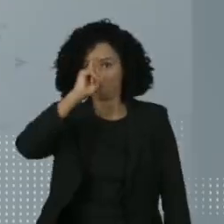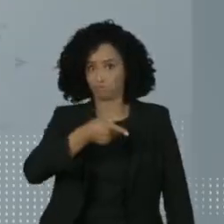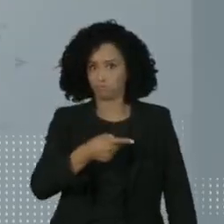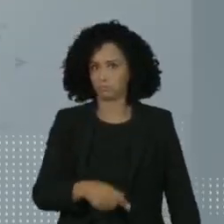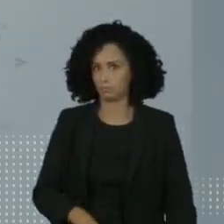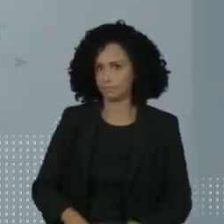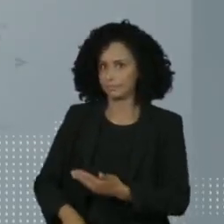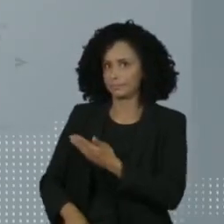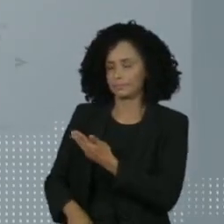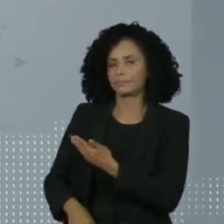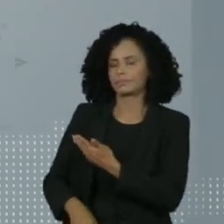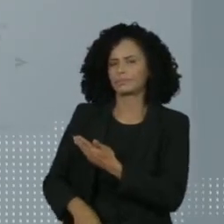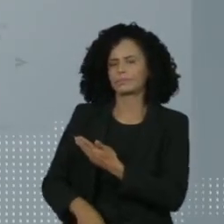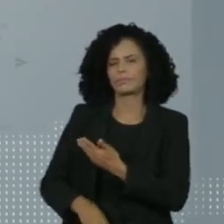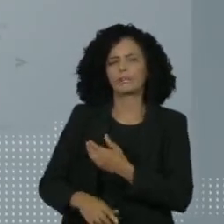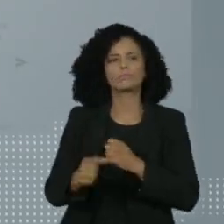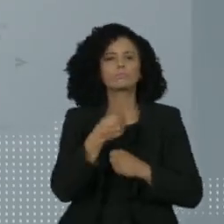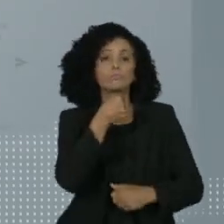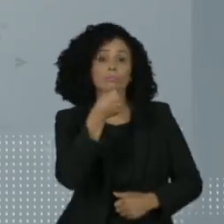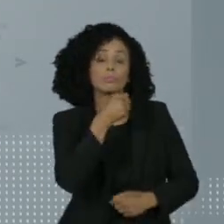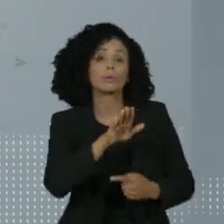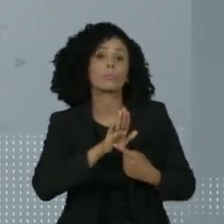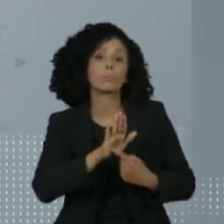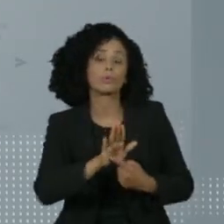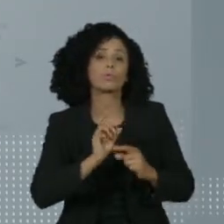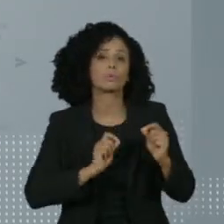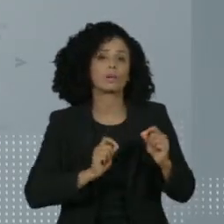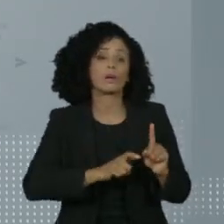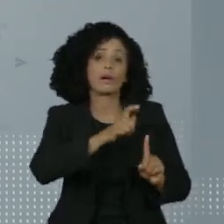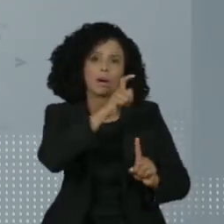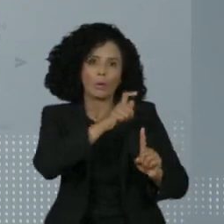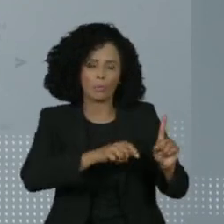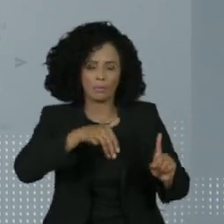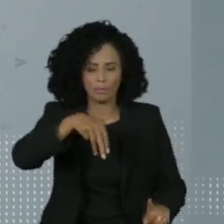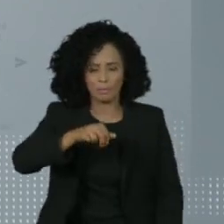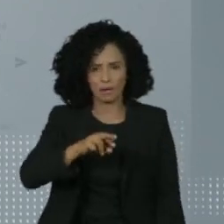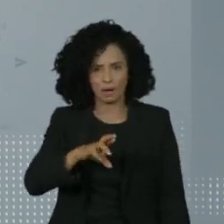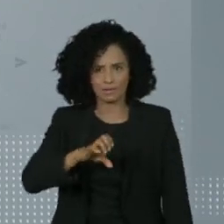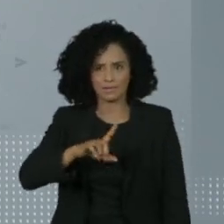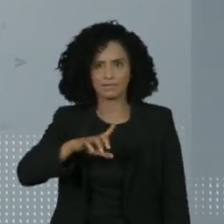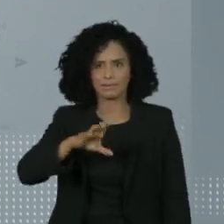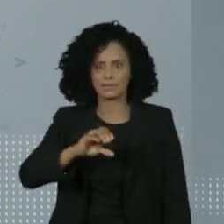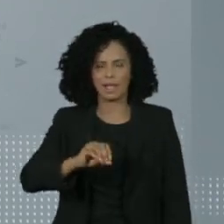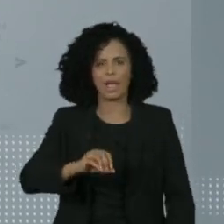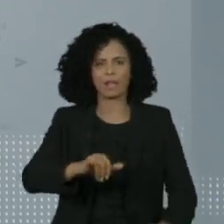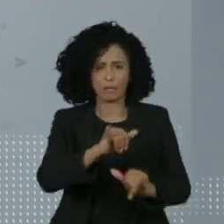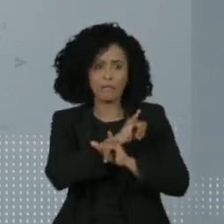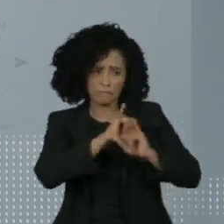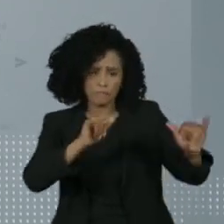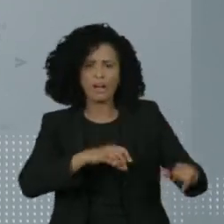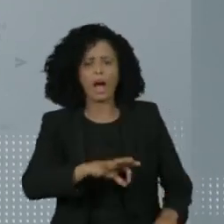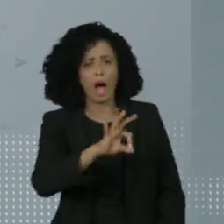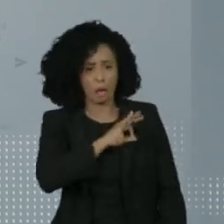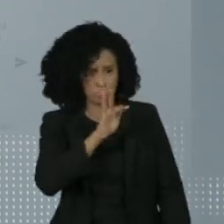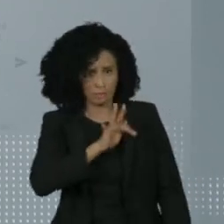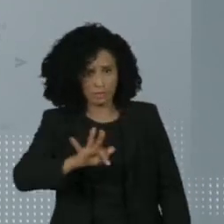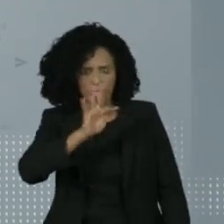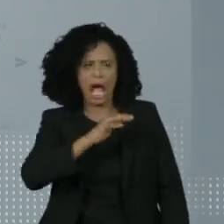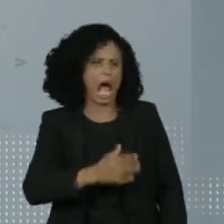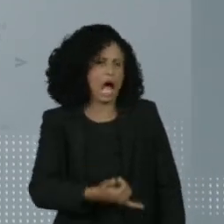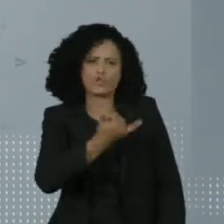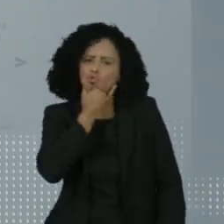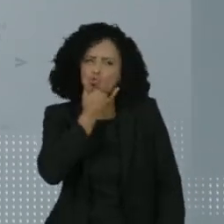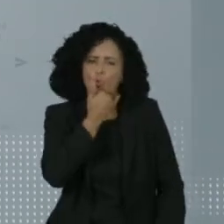Segundo a reportagem, o técnico em eletrônica Marcelo Abrelli disse à Polícia Federal que foi procurado em